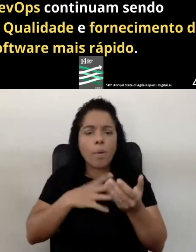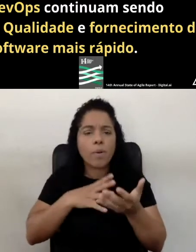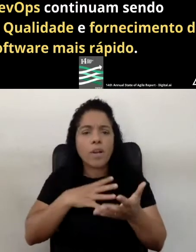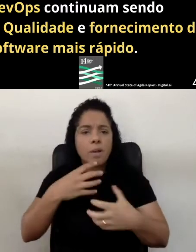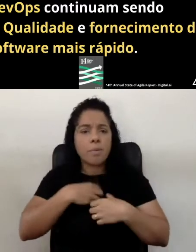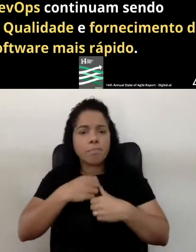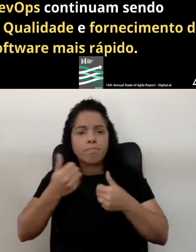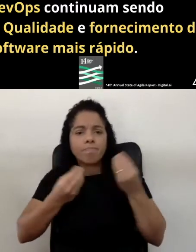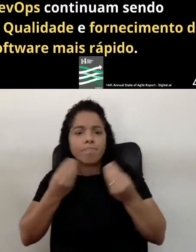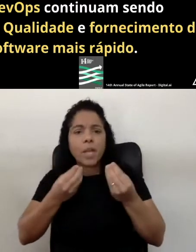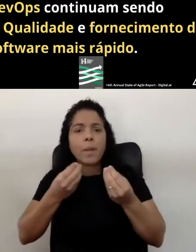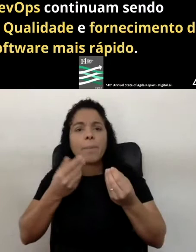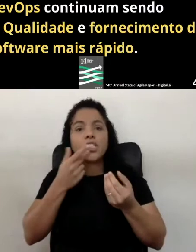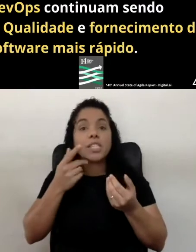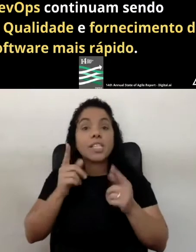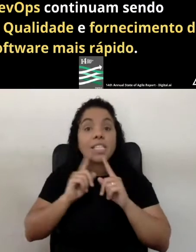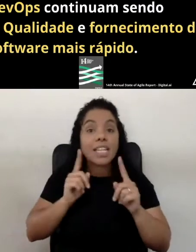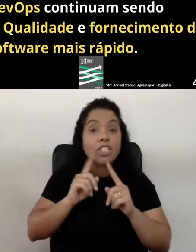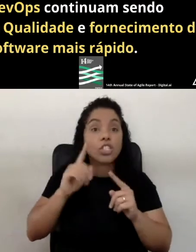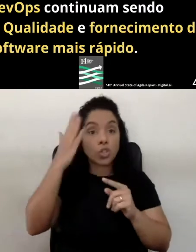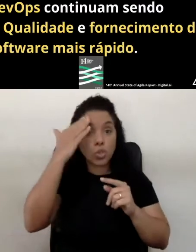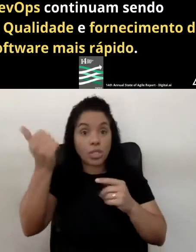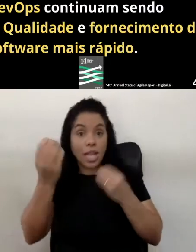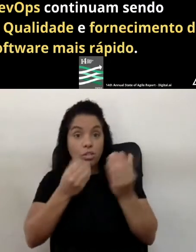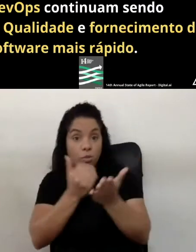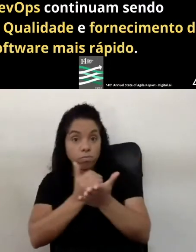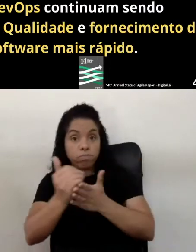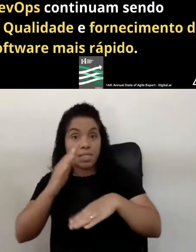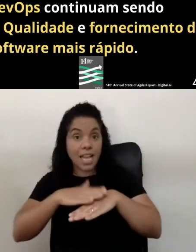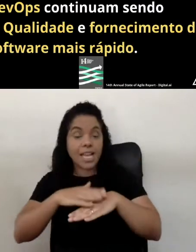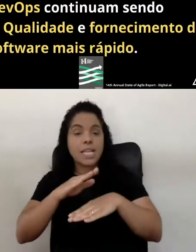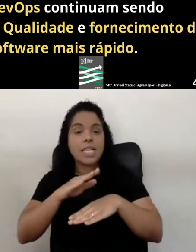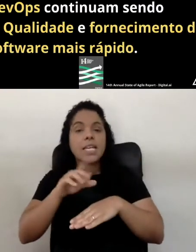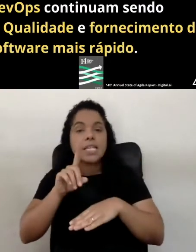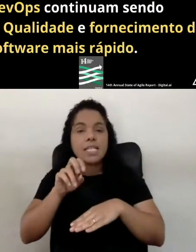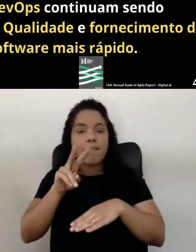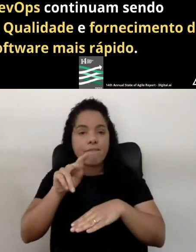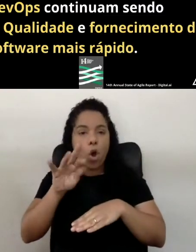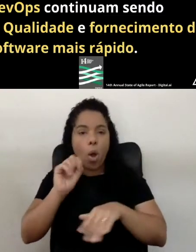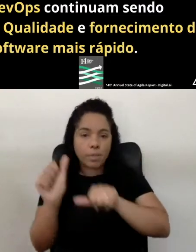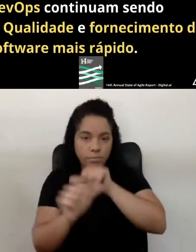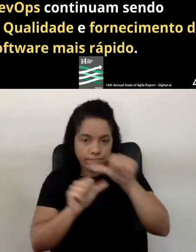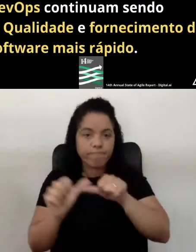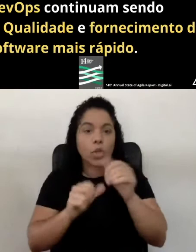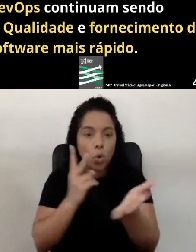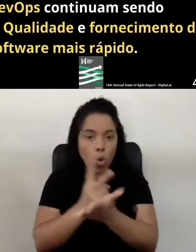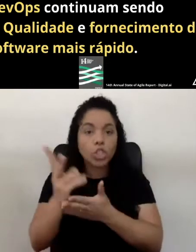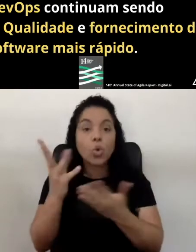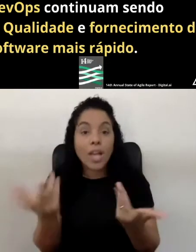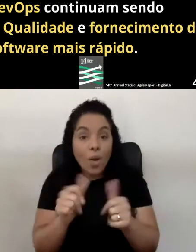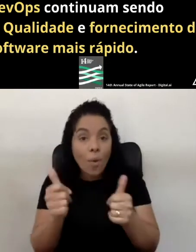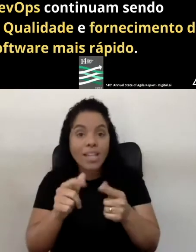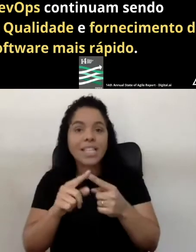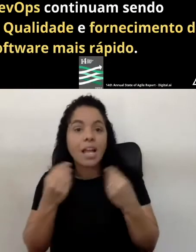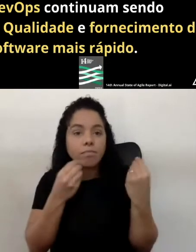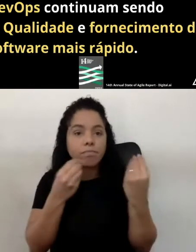sucesso com iniciativas de transformação DevOps, então, continuam sendo a qualidade e o fornecimento de software